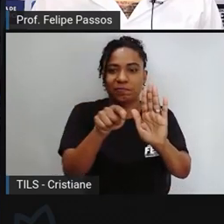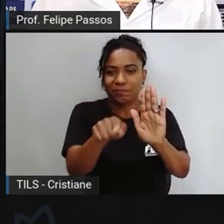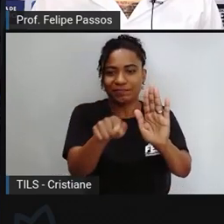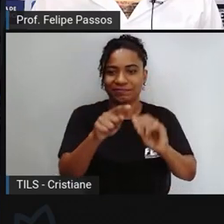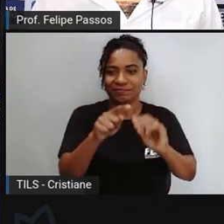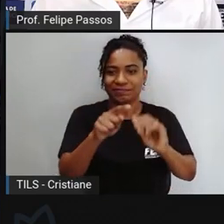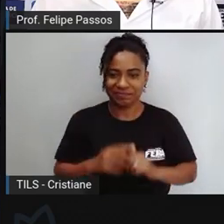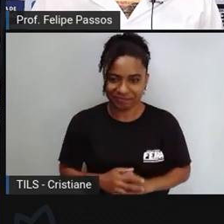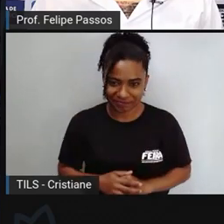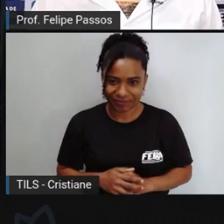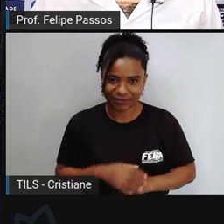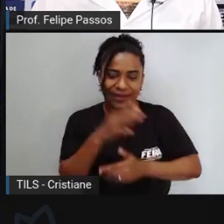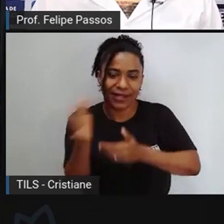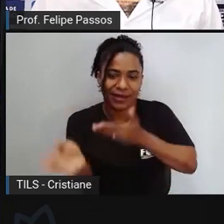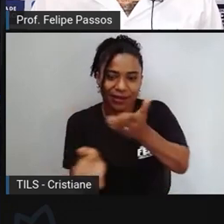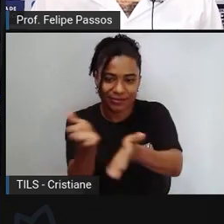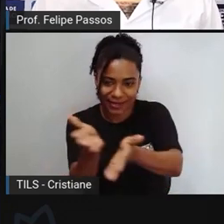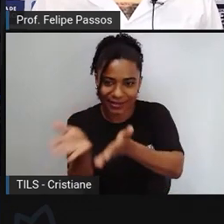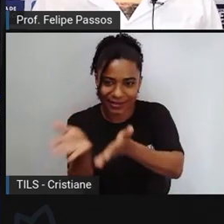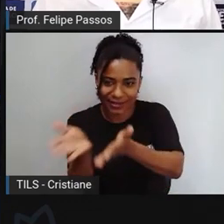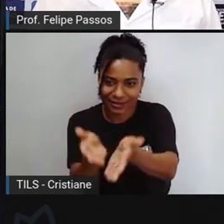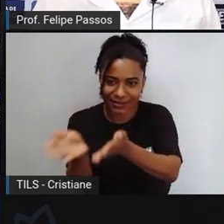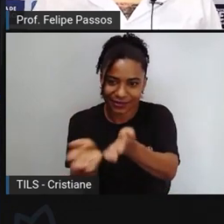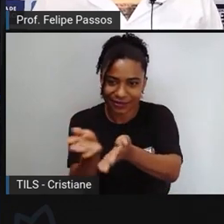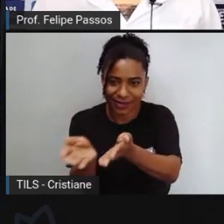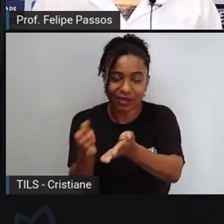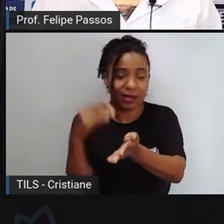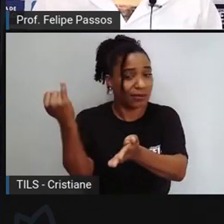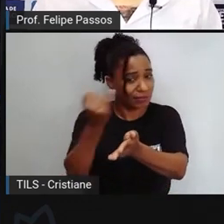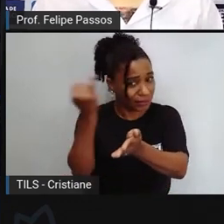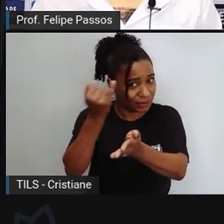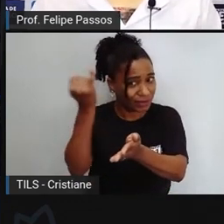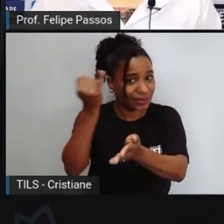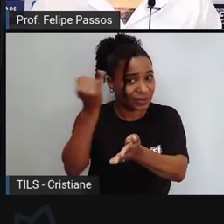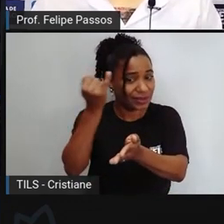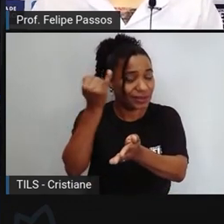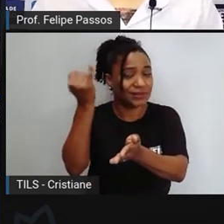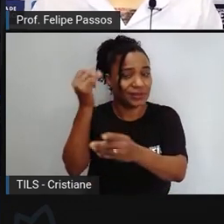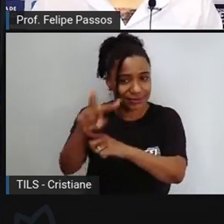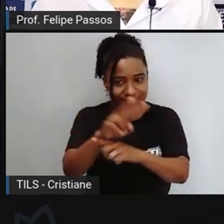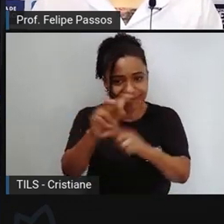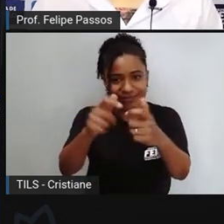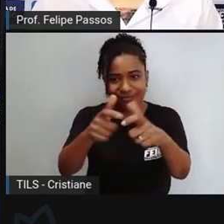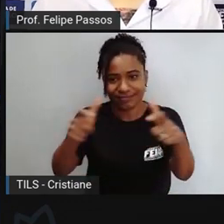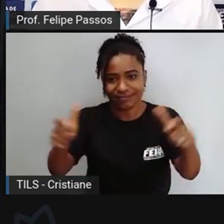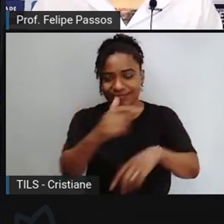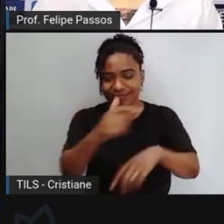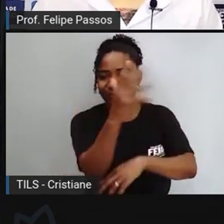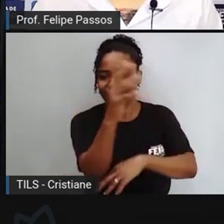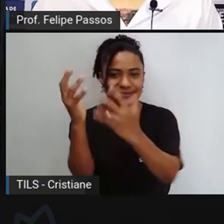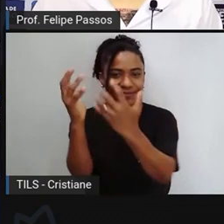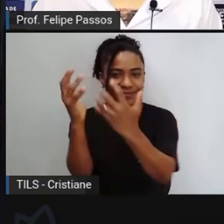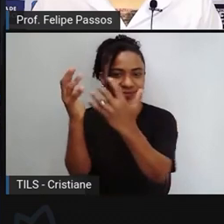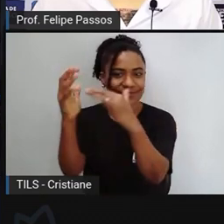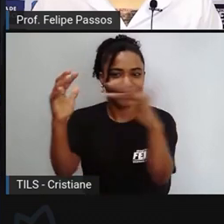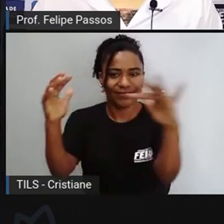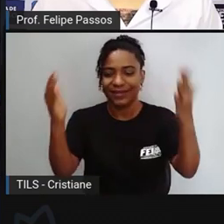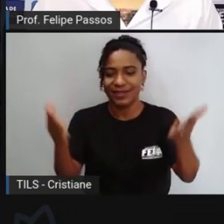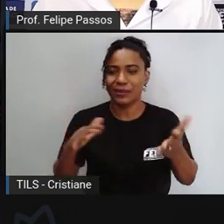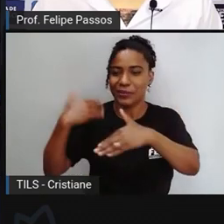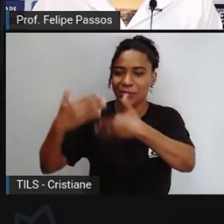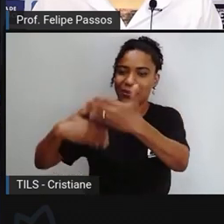preservar o seu patrimônio para as presentes e futuras